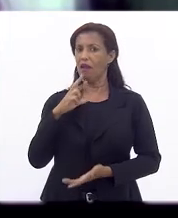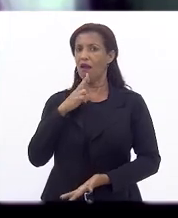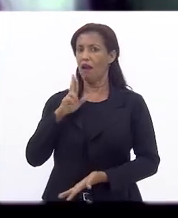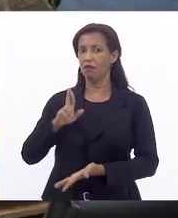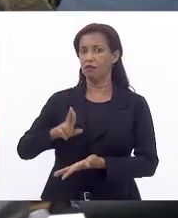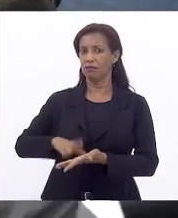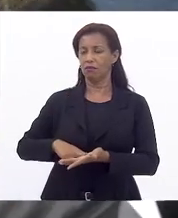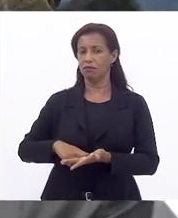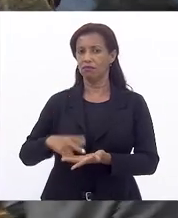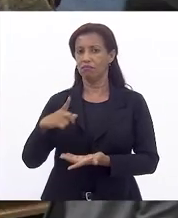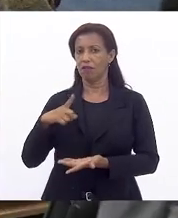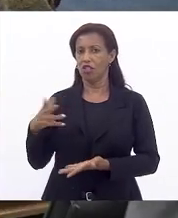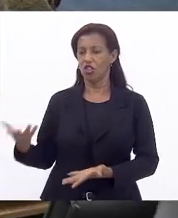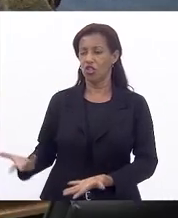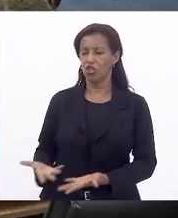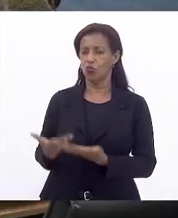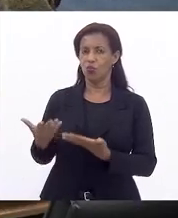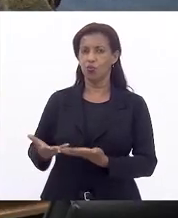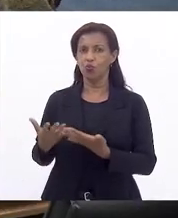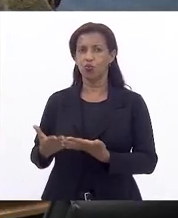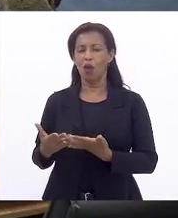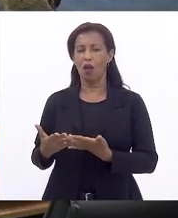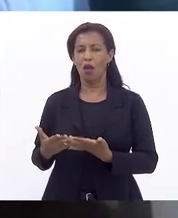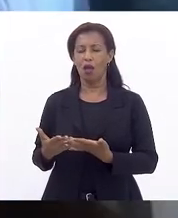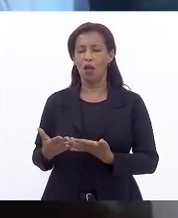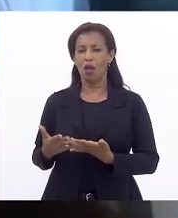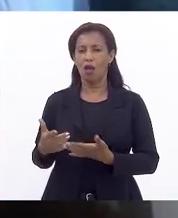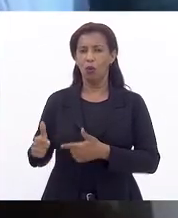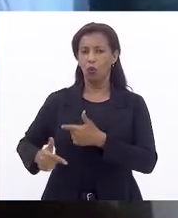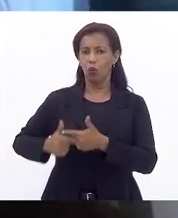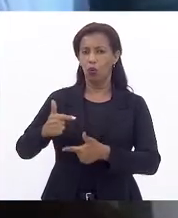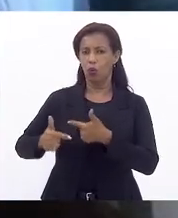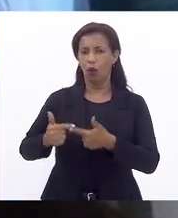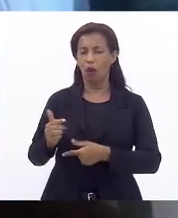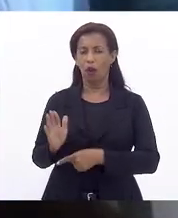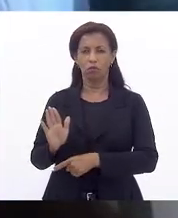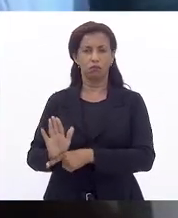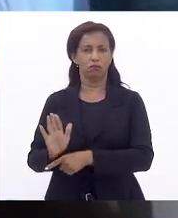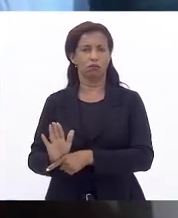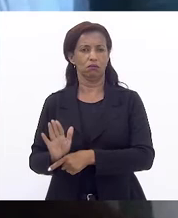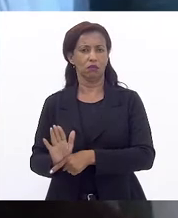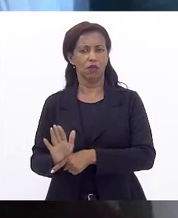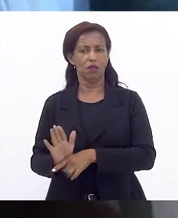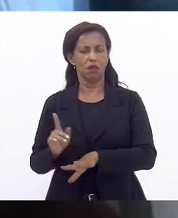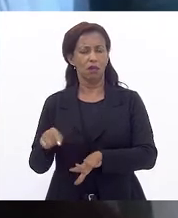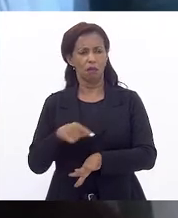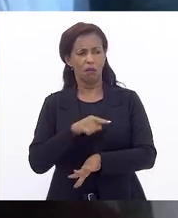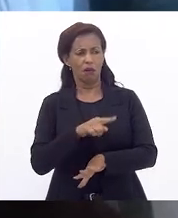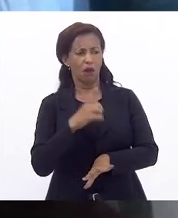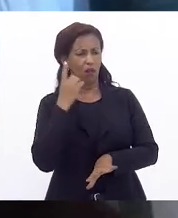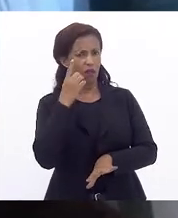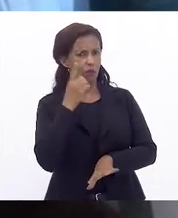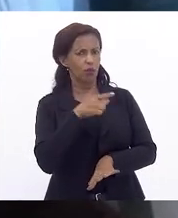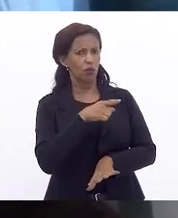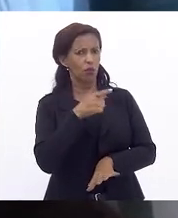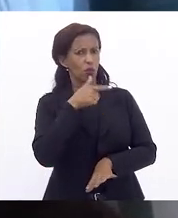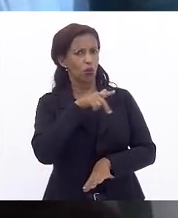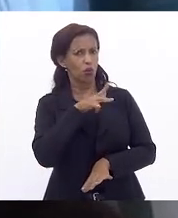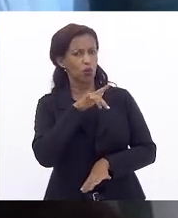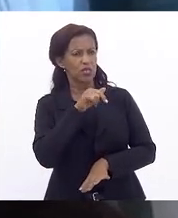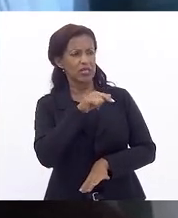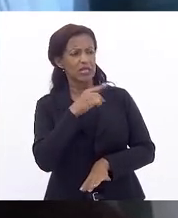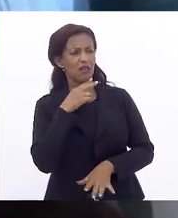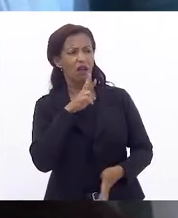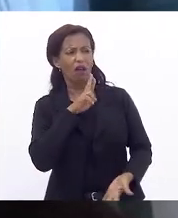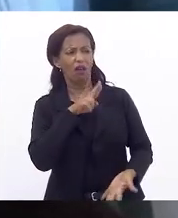em estimular a atividade assistencial, mas a deputada Lucinha também tem